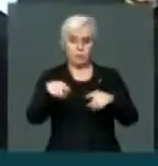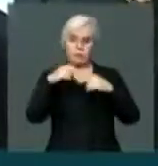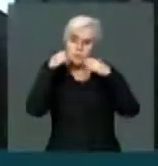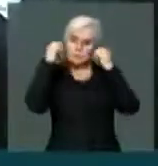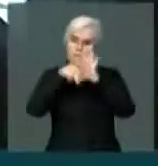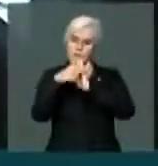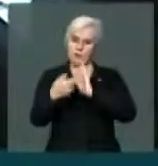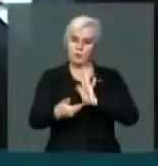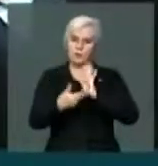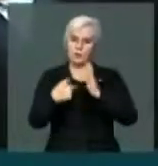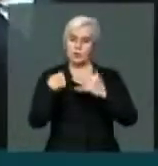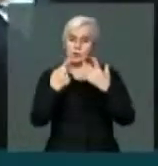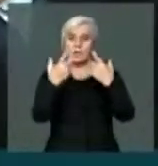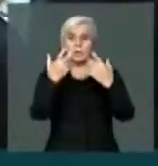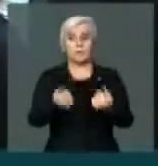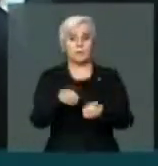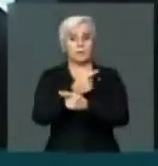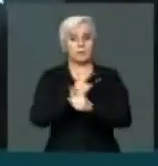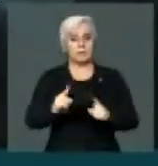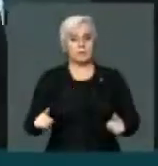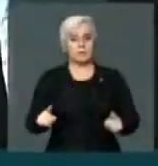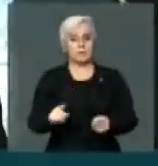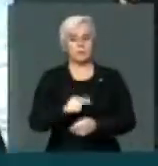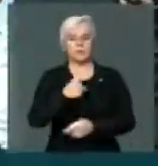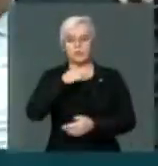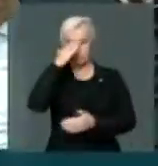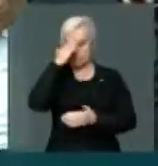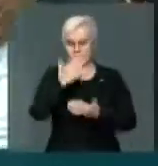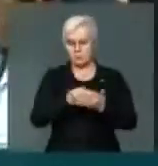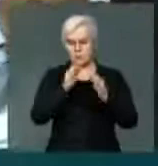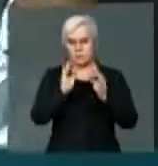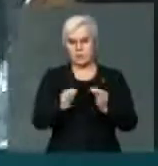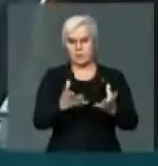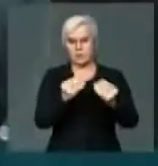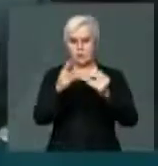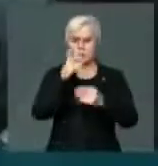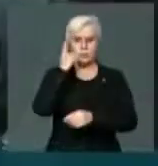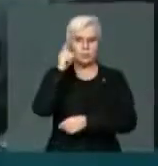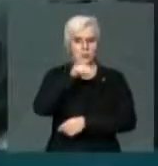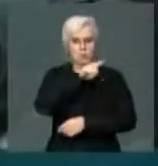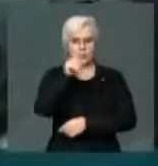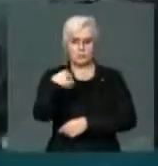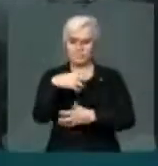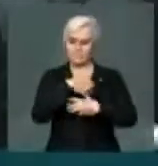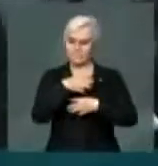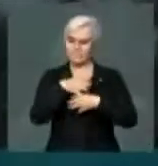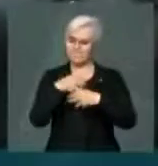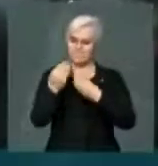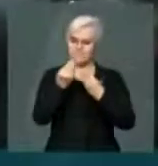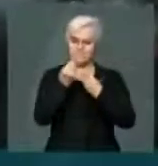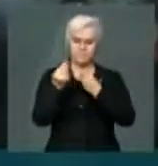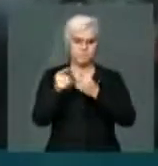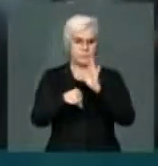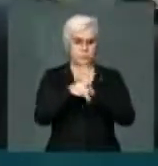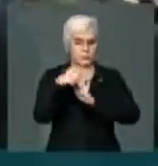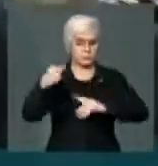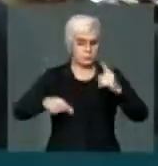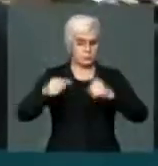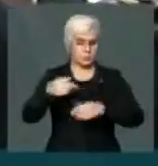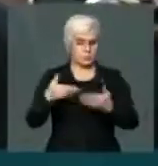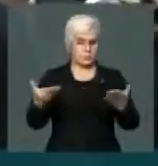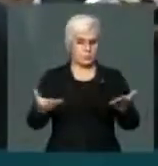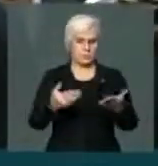parlamento. É inaceitável. E tenho certeza que muitos deputados vão se sensibilizar com esse debate.